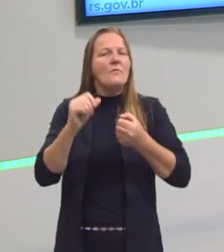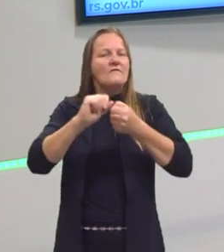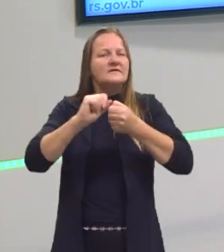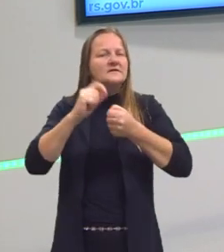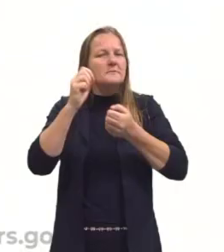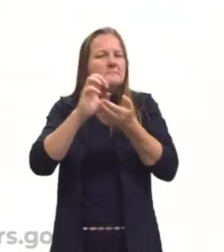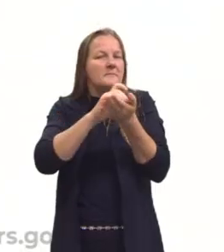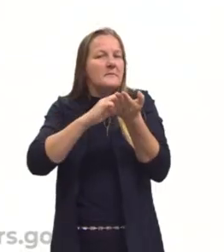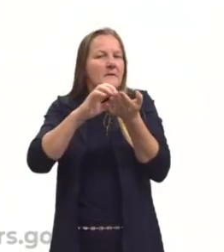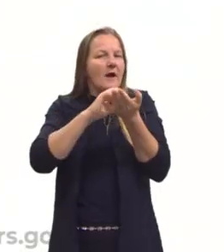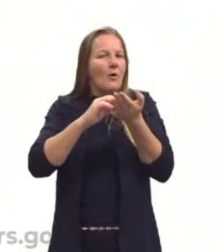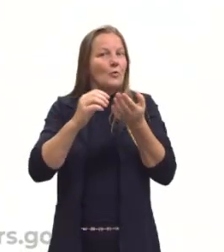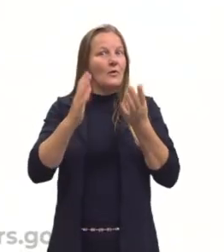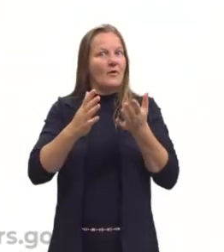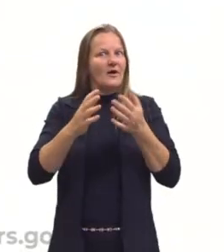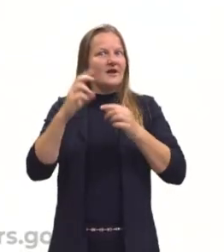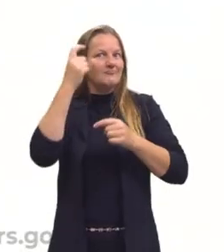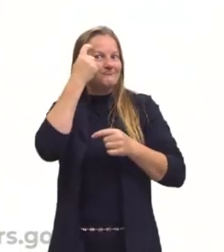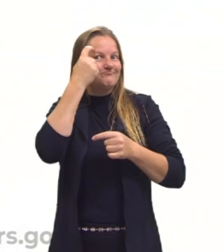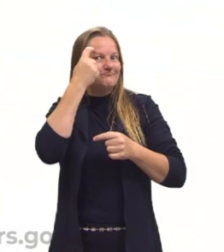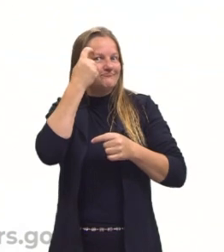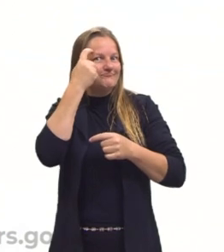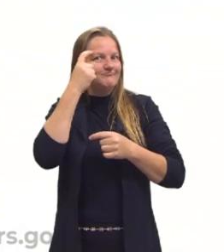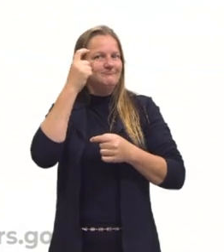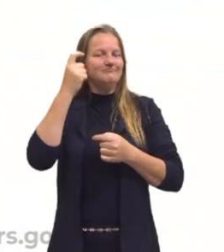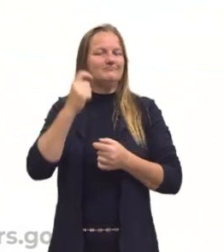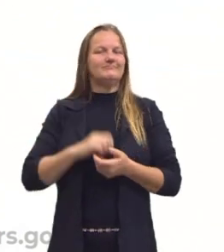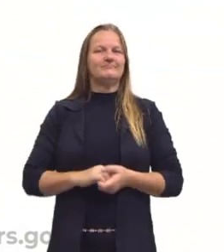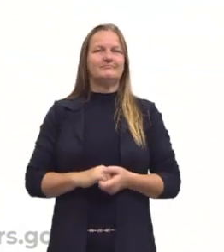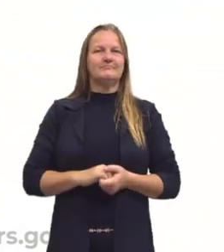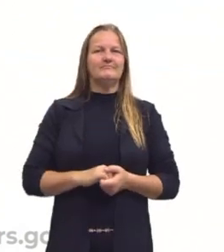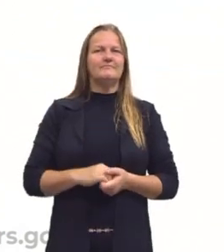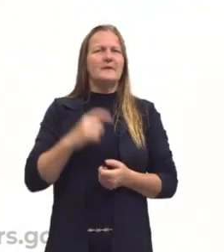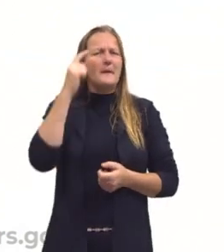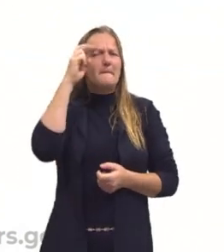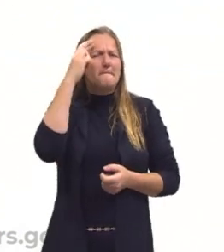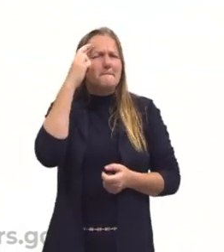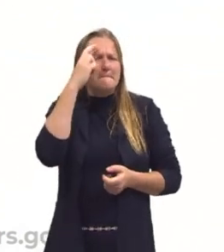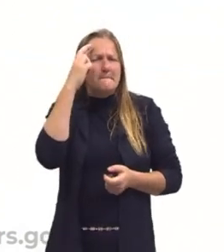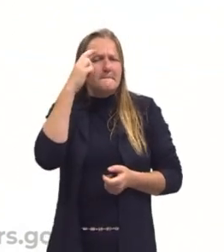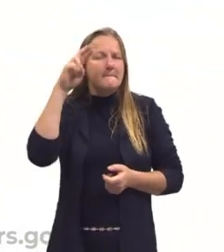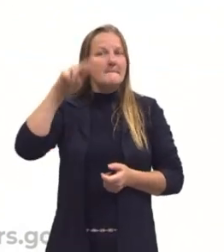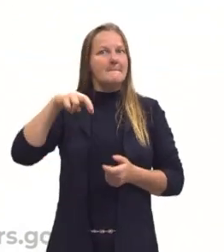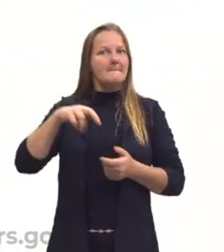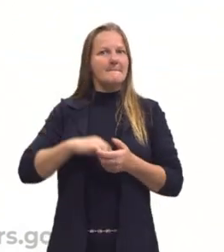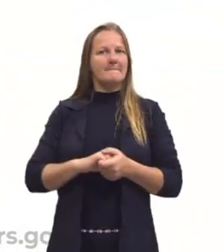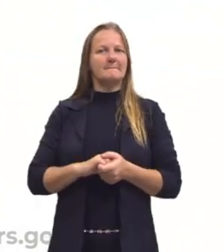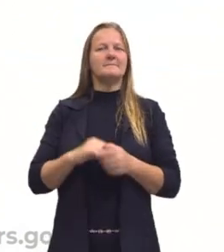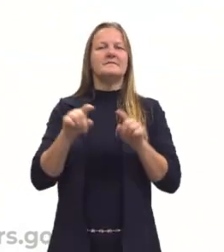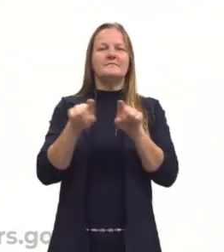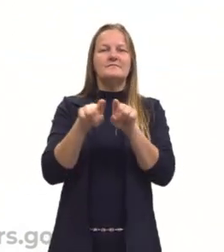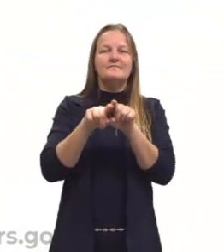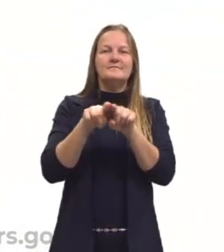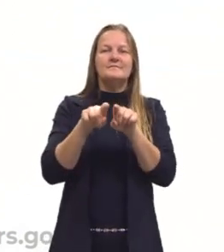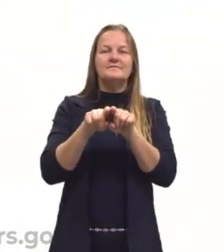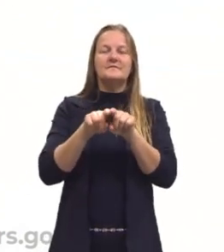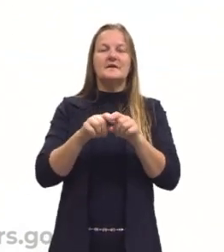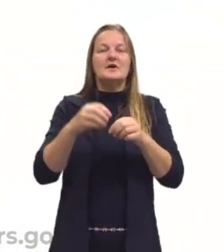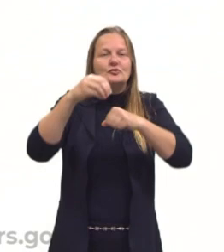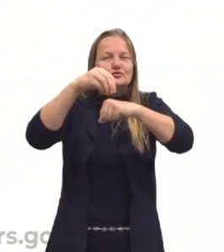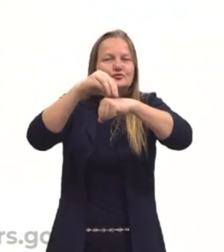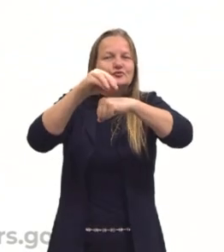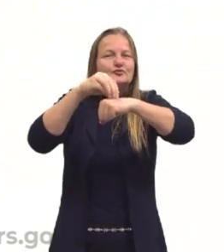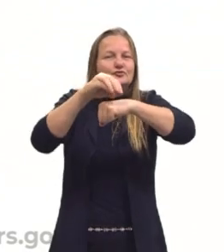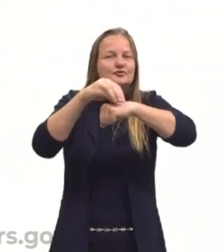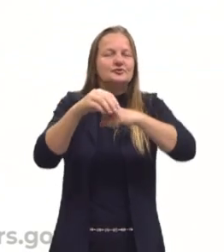instigando vocês aí a desenvolver esse raciocínio de cálculos mentais, mas vou trazer algumas dicas